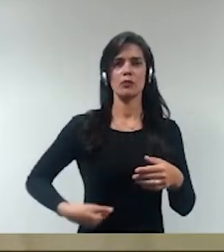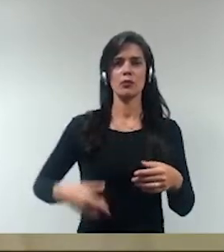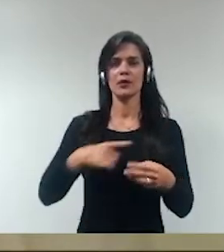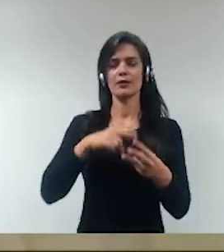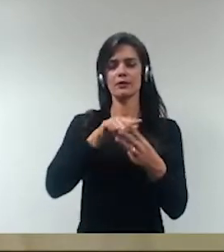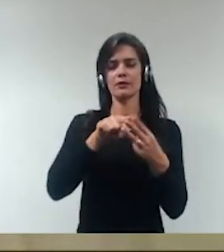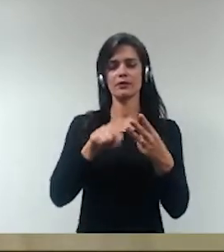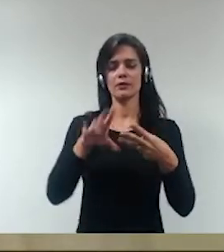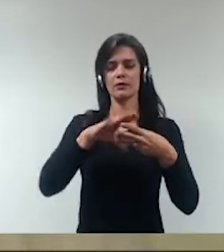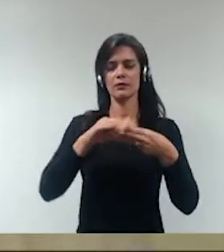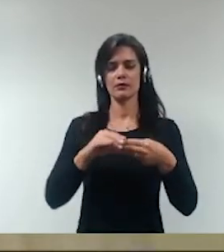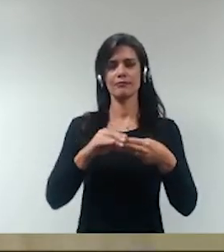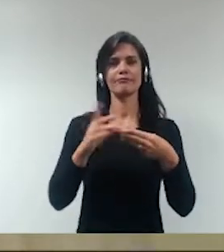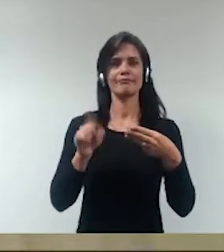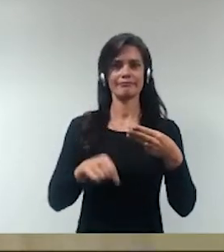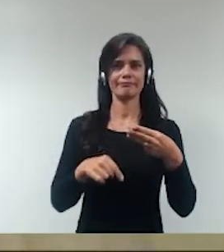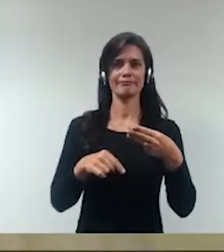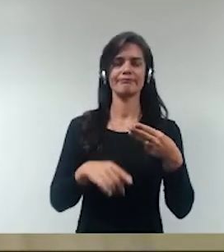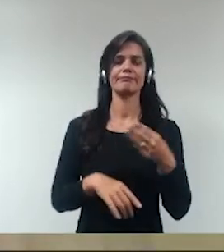conjunto de mecanismos aí.